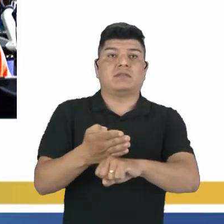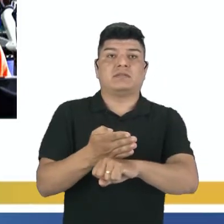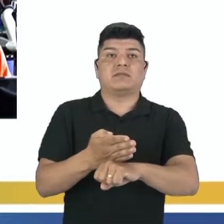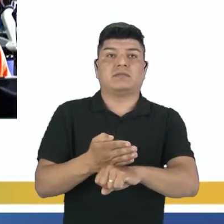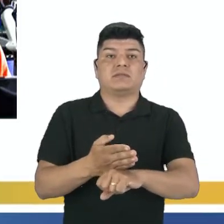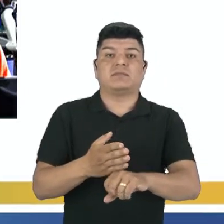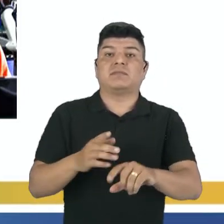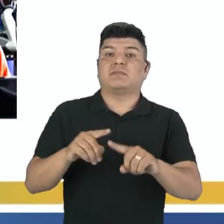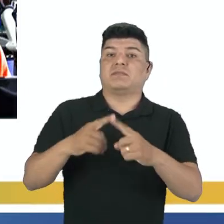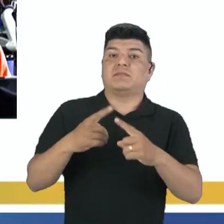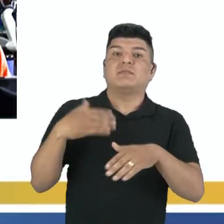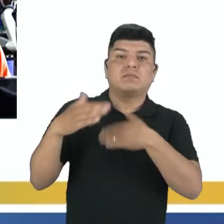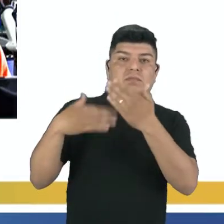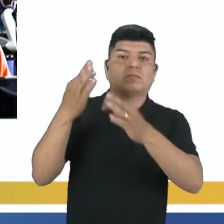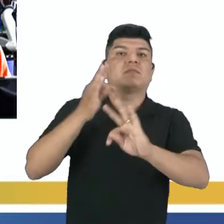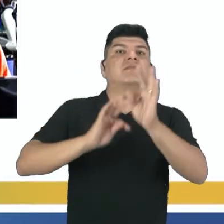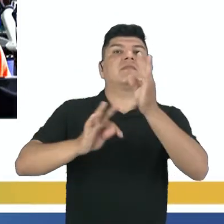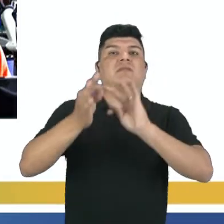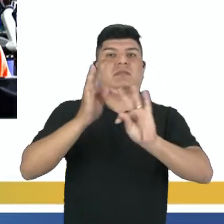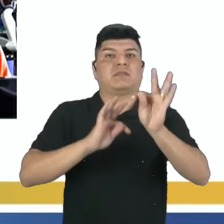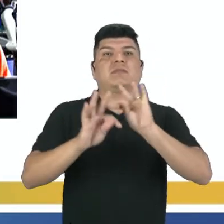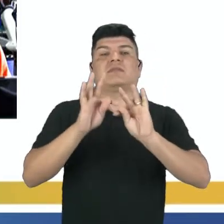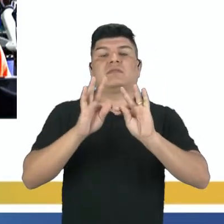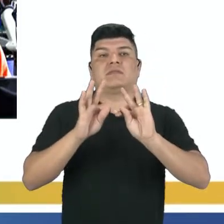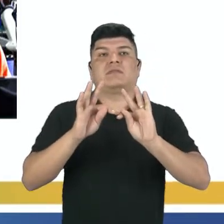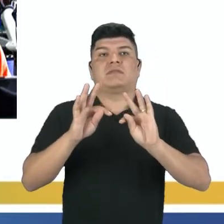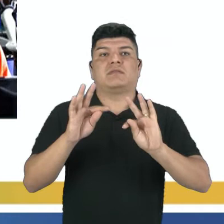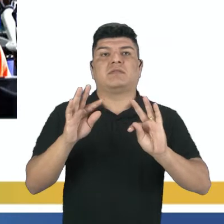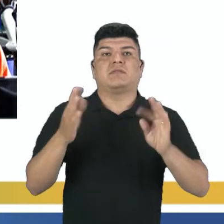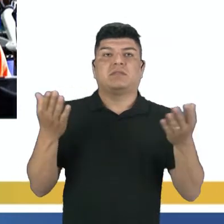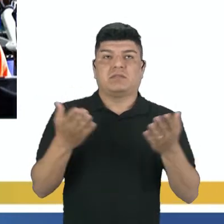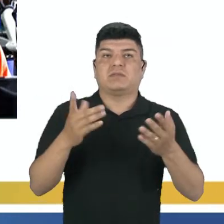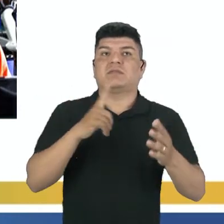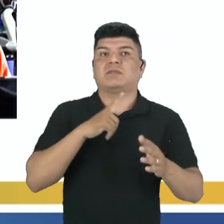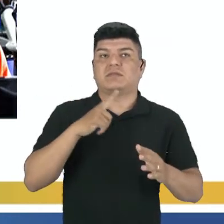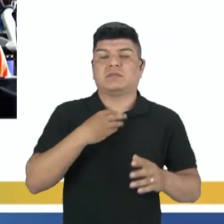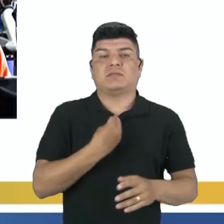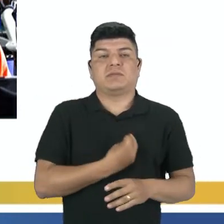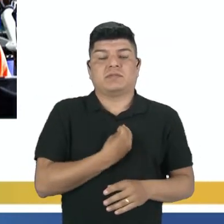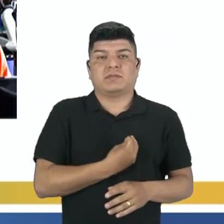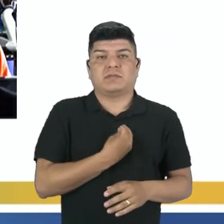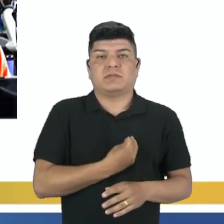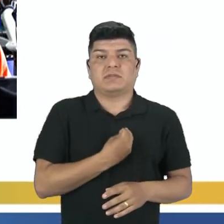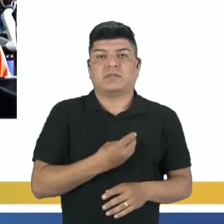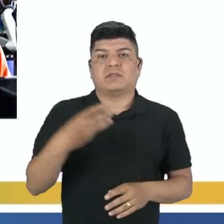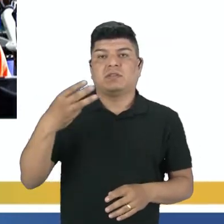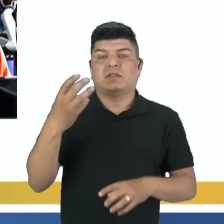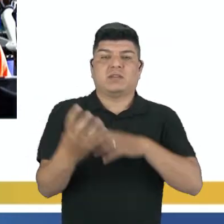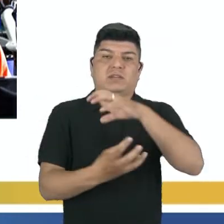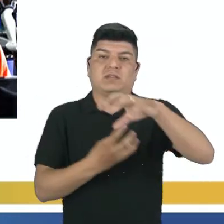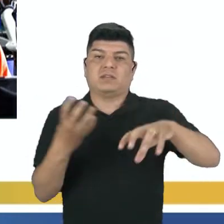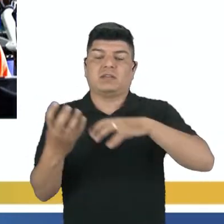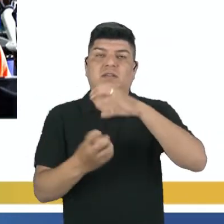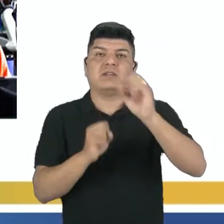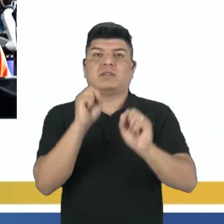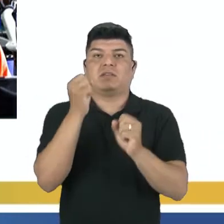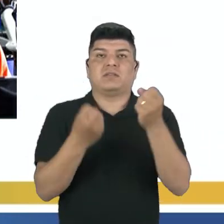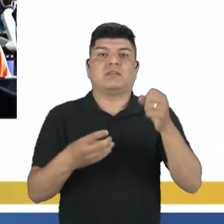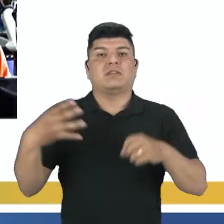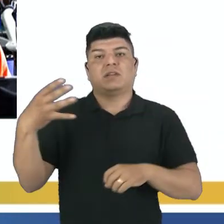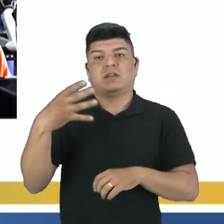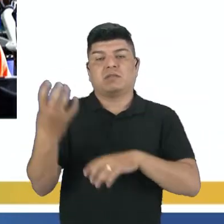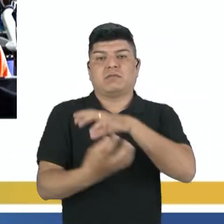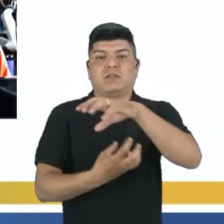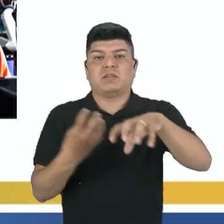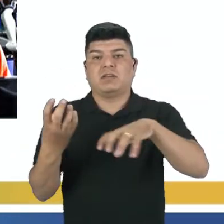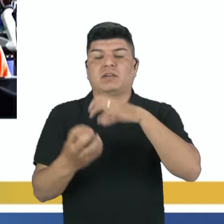apesar do avanço tecnológico que vem passando aí, que nós estamos vivenciando aí na terceira revolução industrial e na quarta